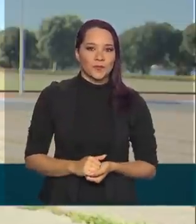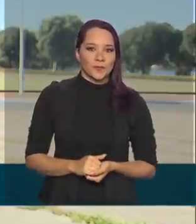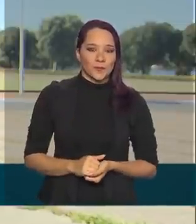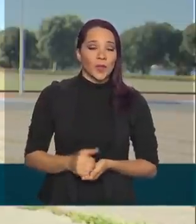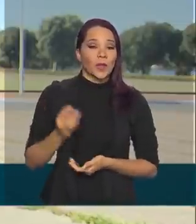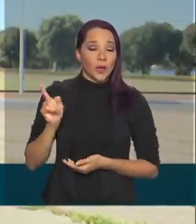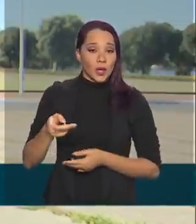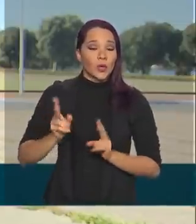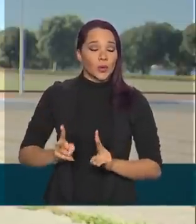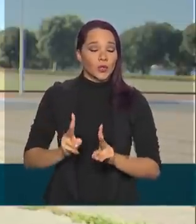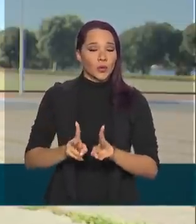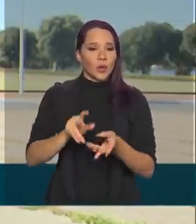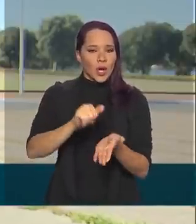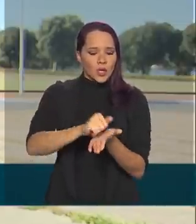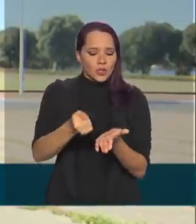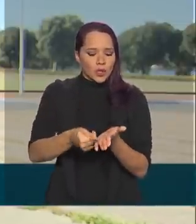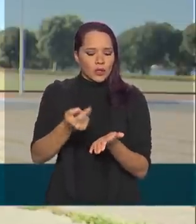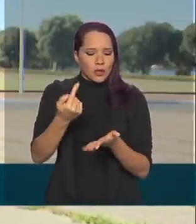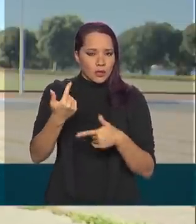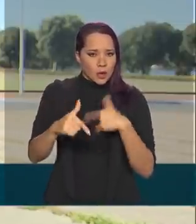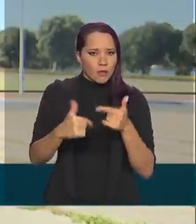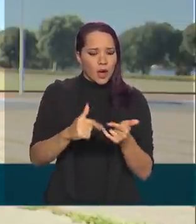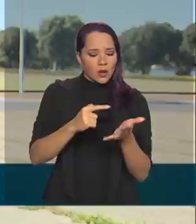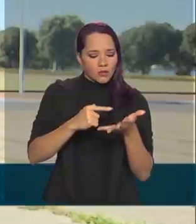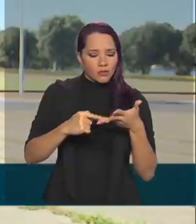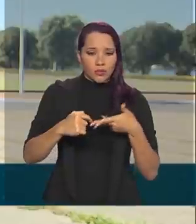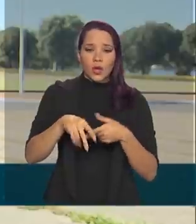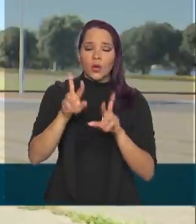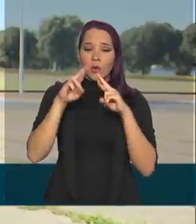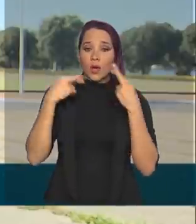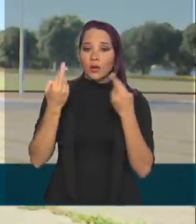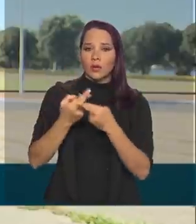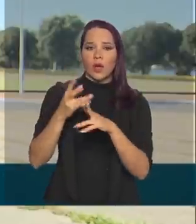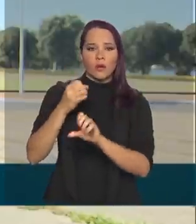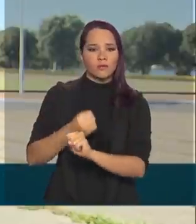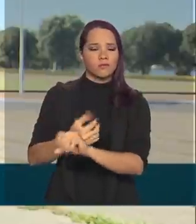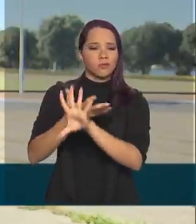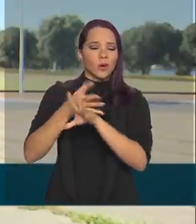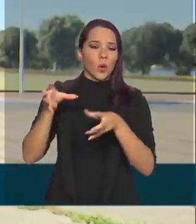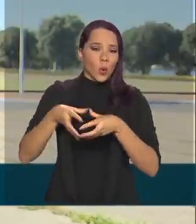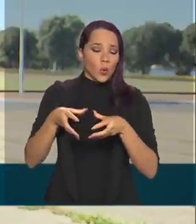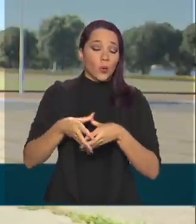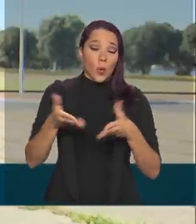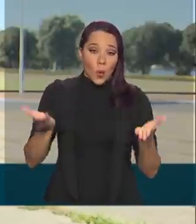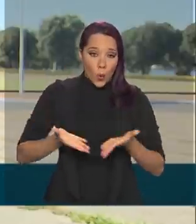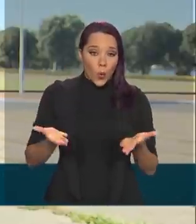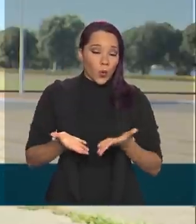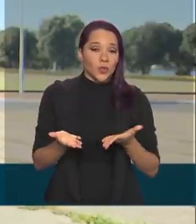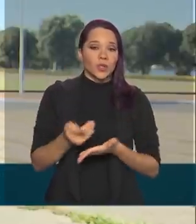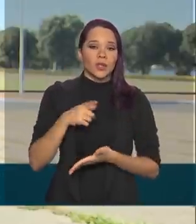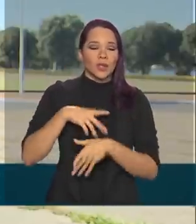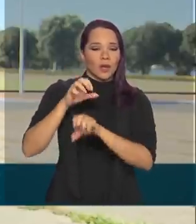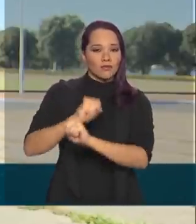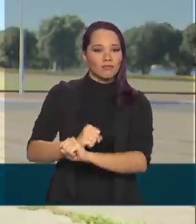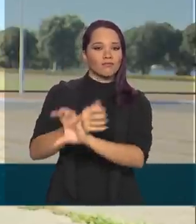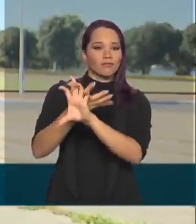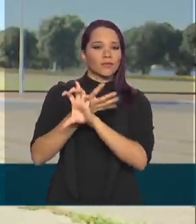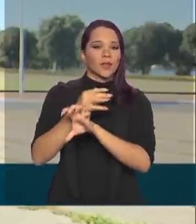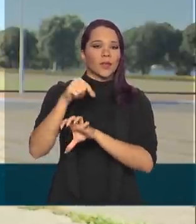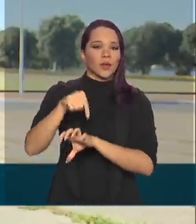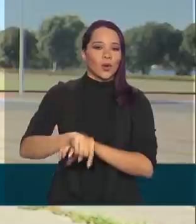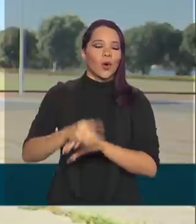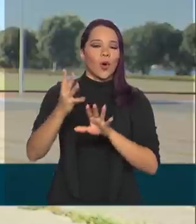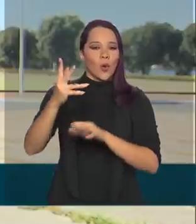Ele segue a agenda de trabalho com reuniões à distância com a equipe e hoje tem videoconferências com